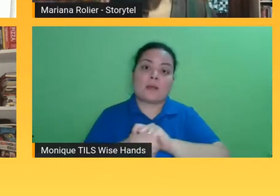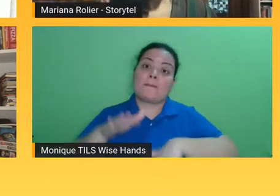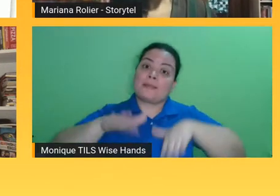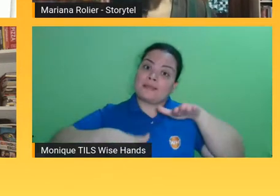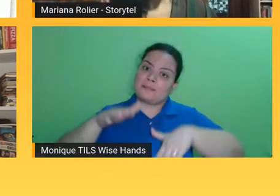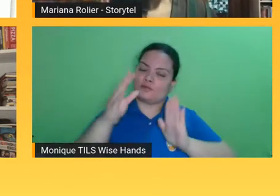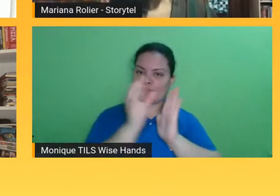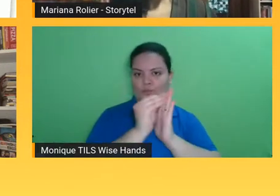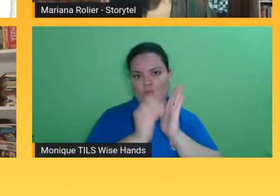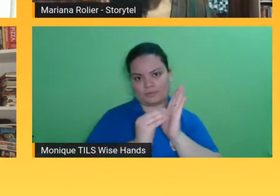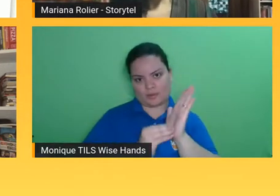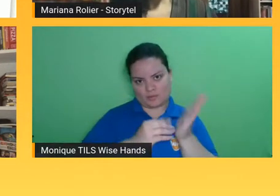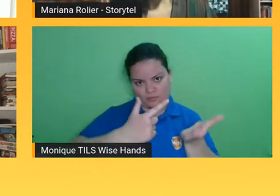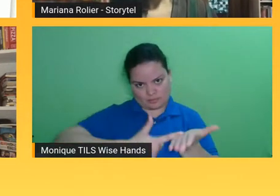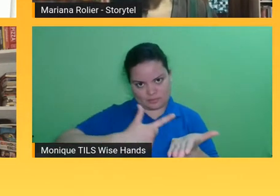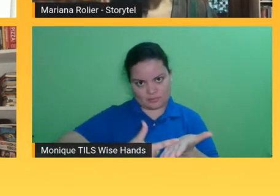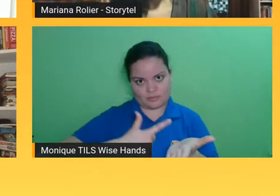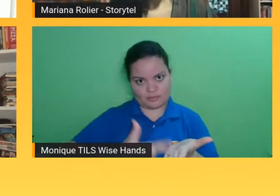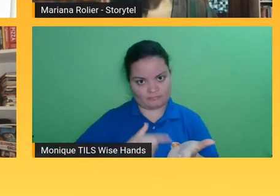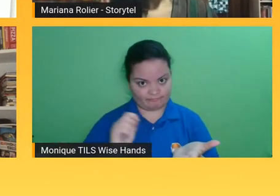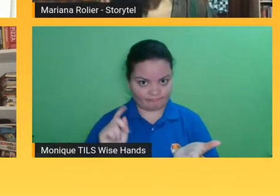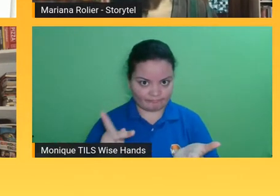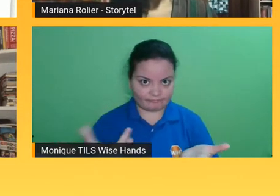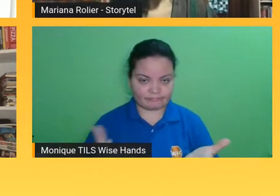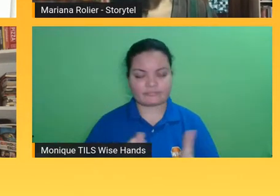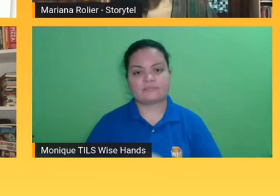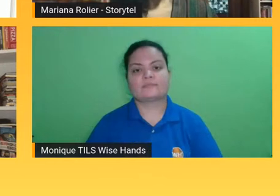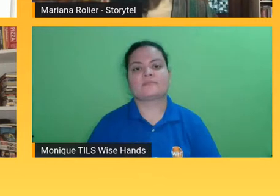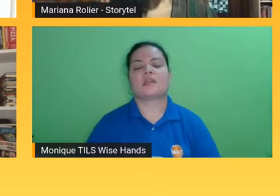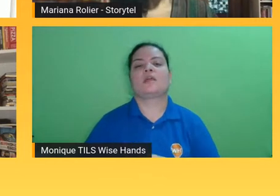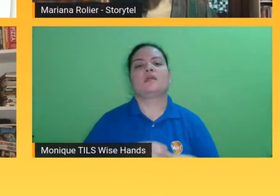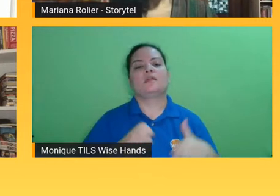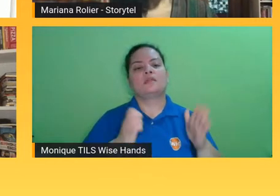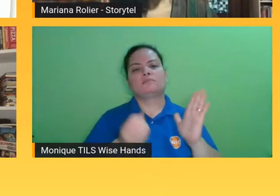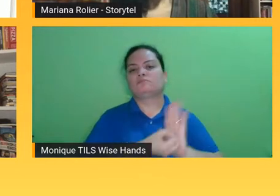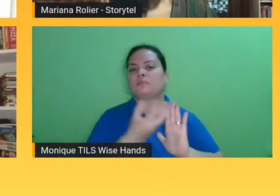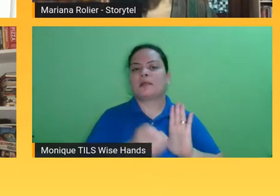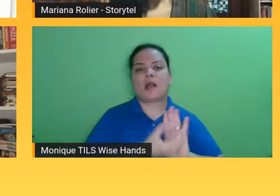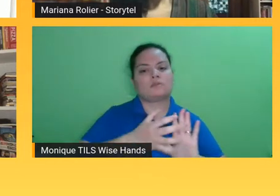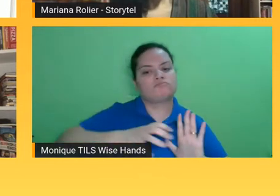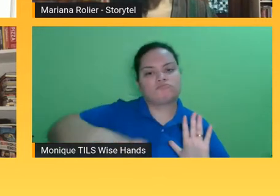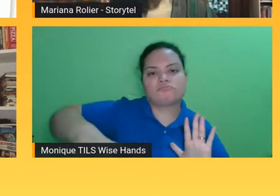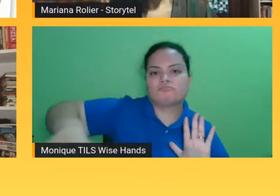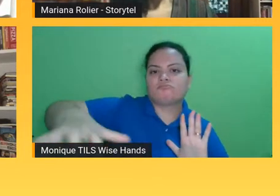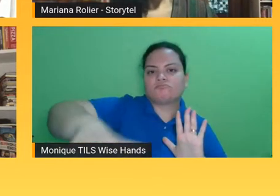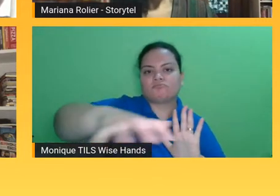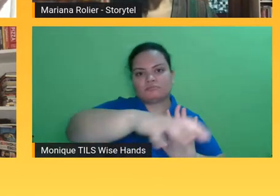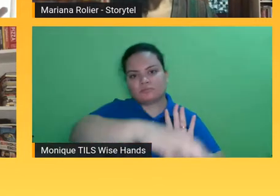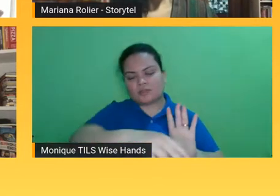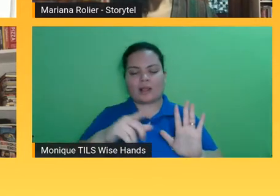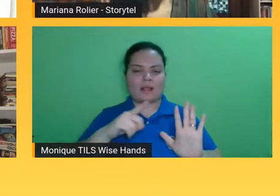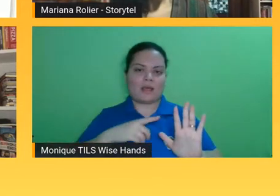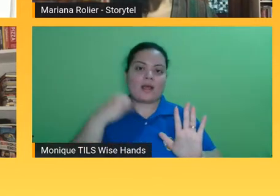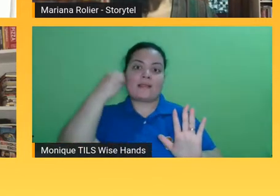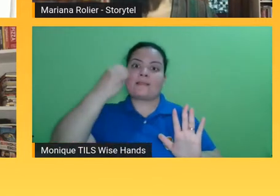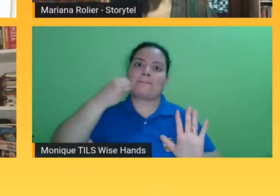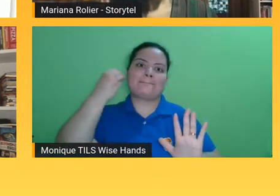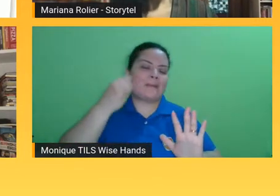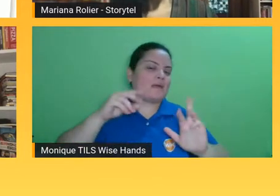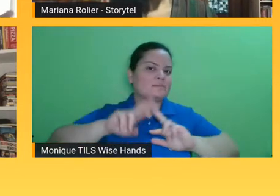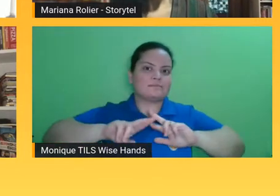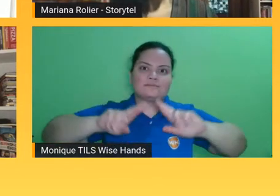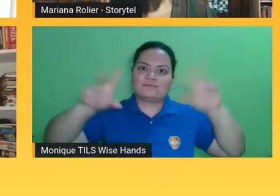fora do mercado de editoras tradicionais tem várias experiências acontecendo assim que se aproveitam de